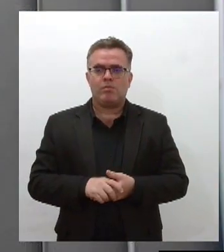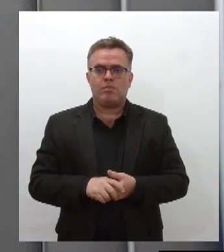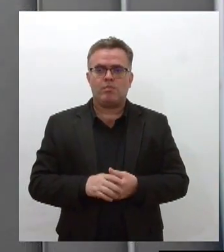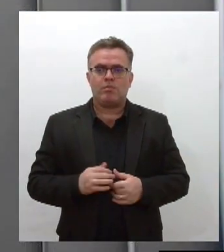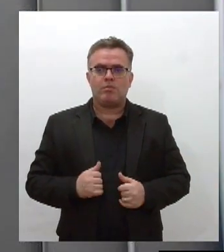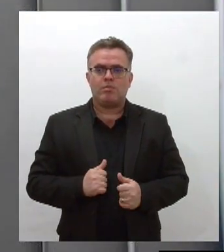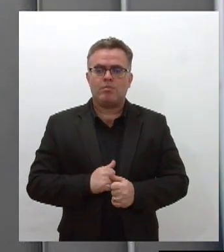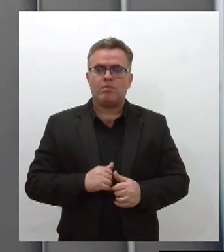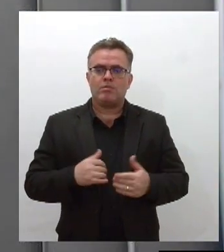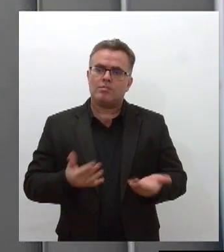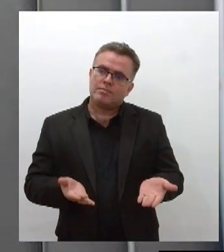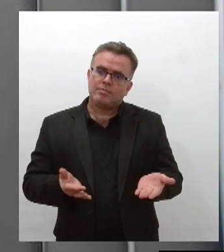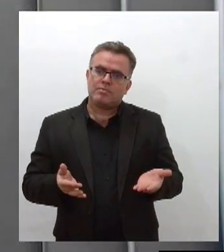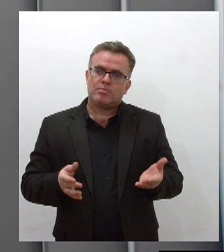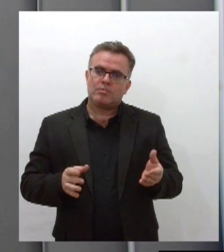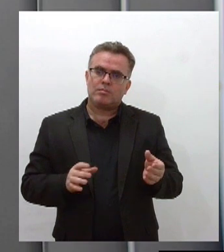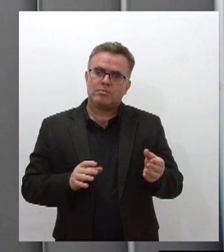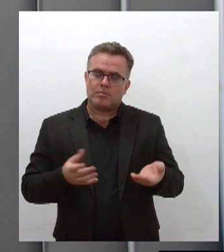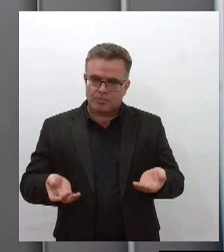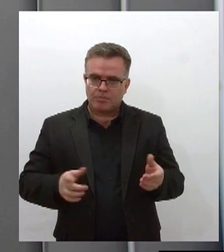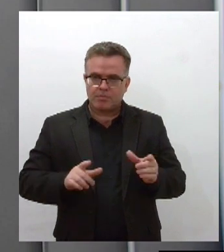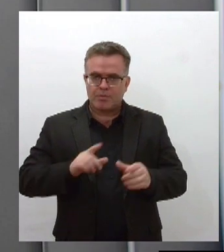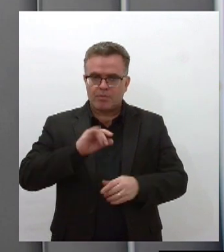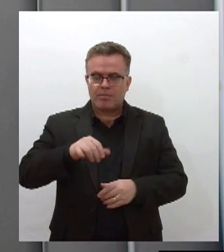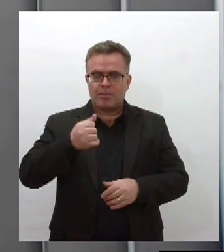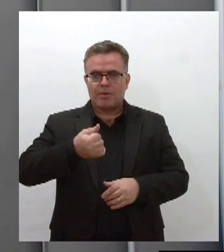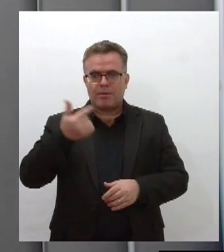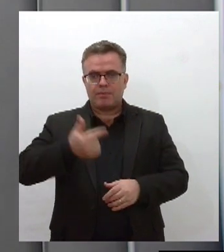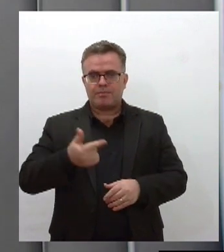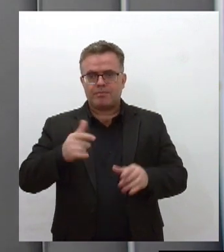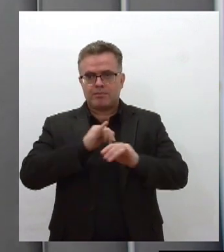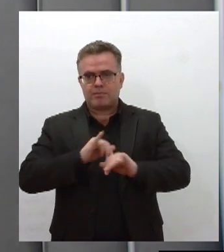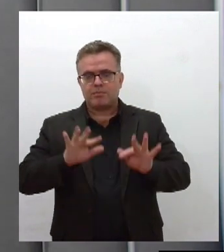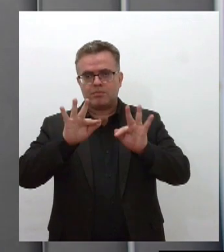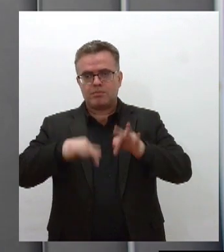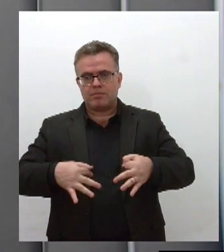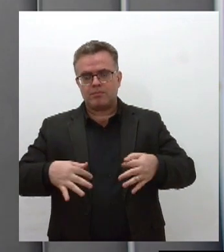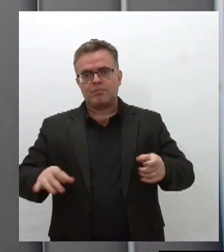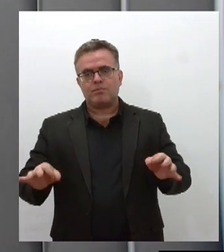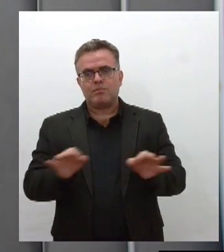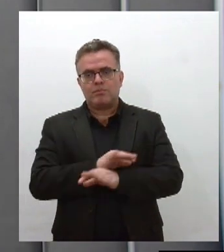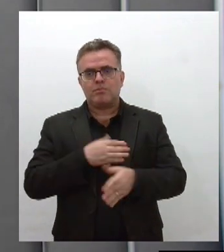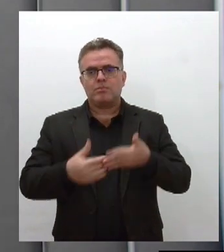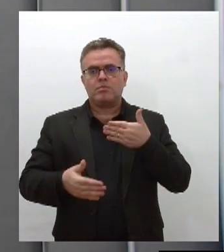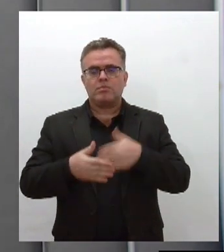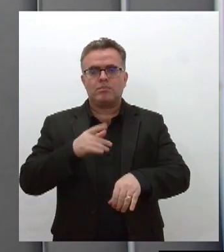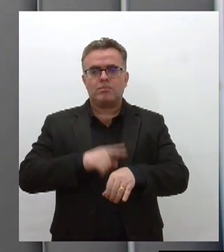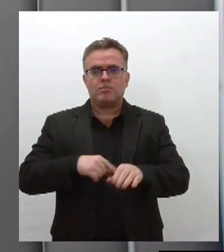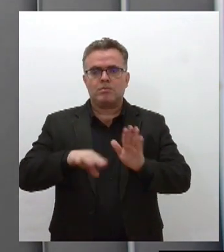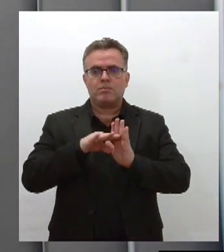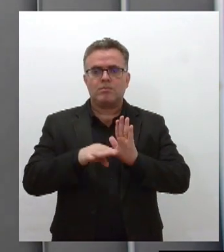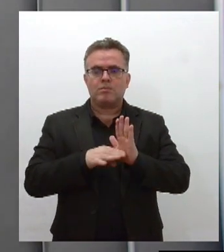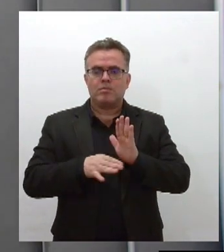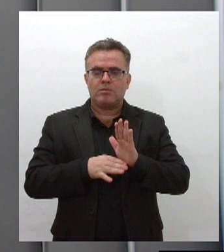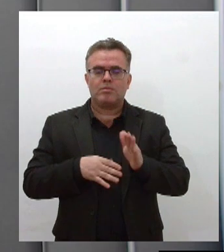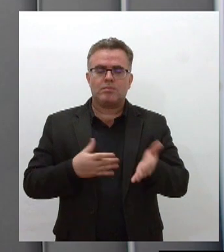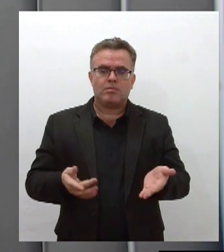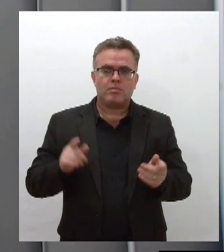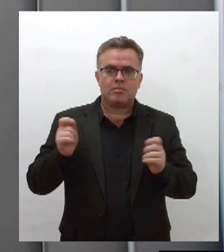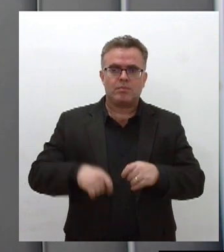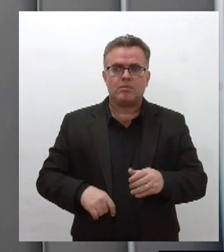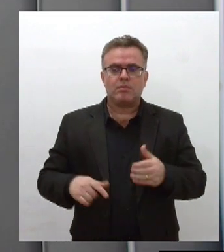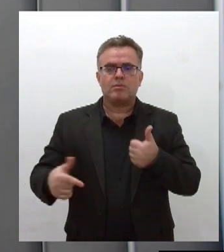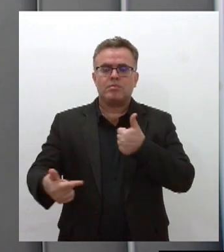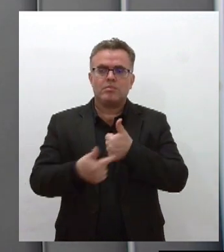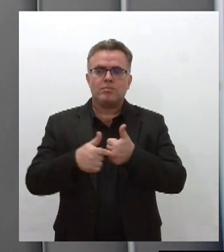E o Jornal da Lese segunda edição de hoje fica por aqui outras notícias você confere a qualquer momento em nossa programação você pode seguir também as nossas redes